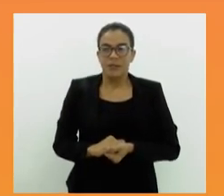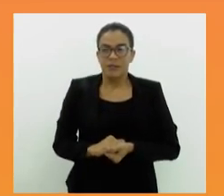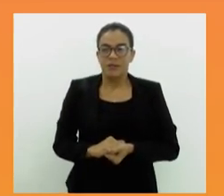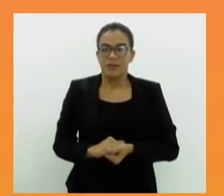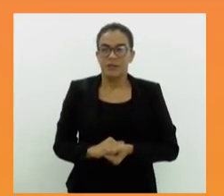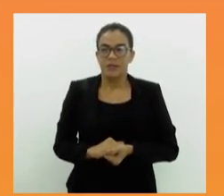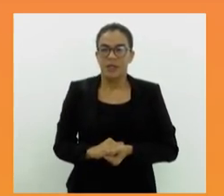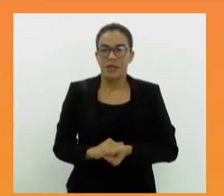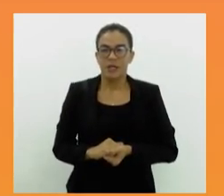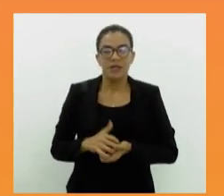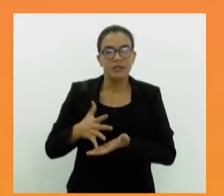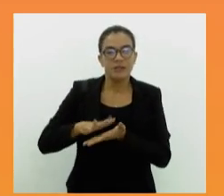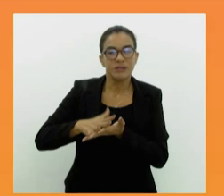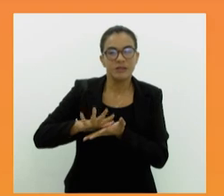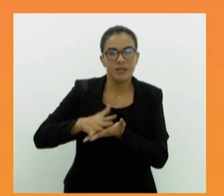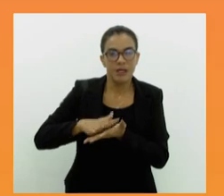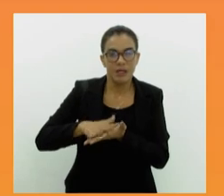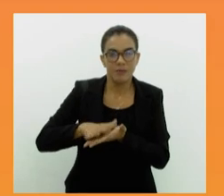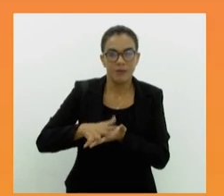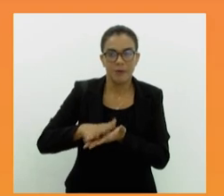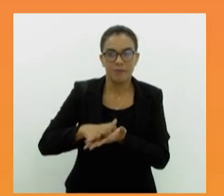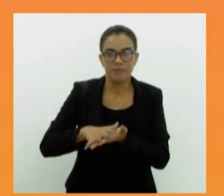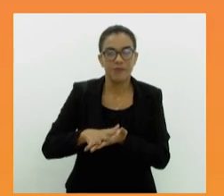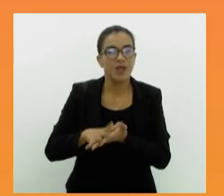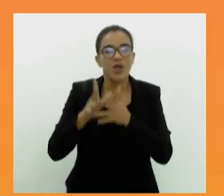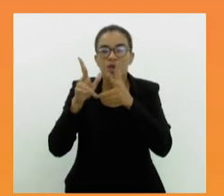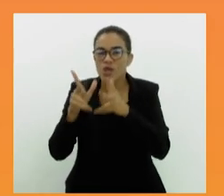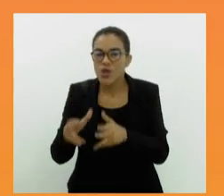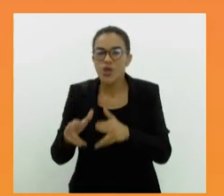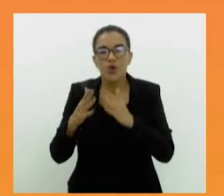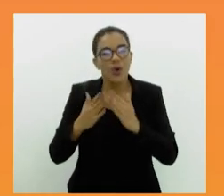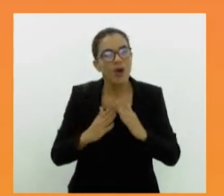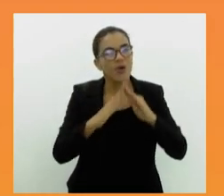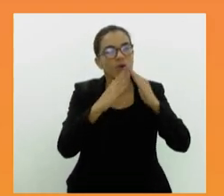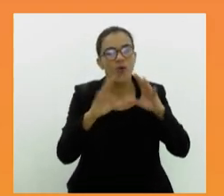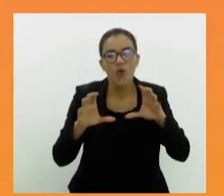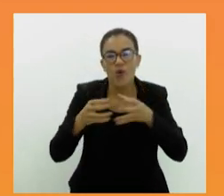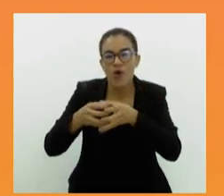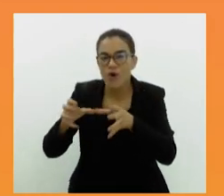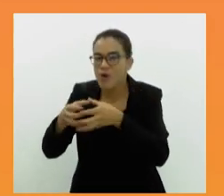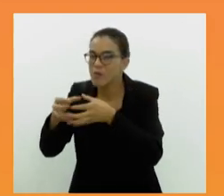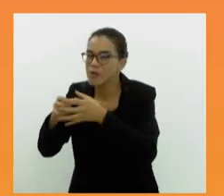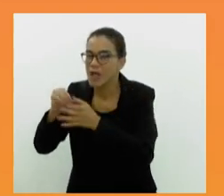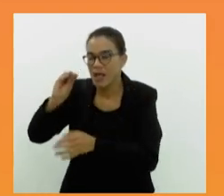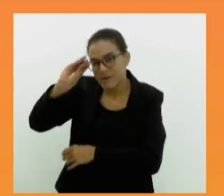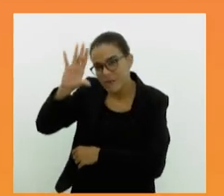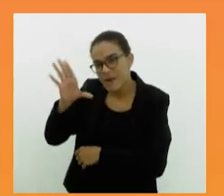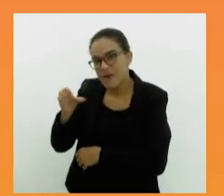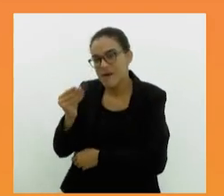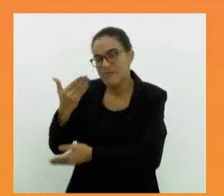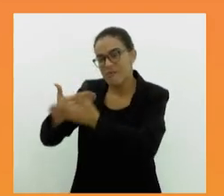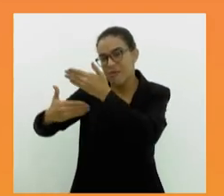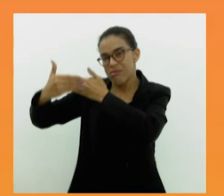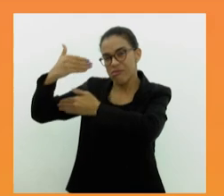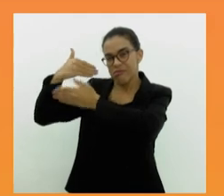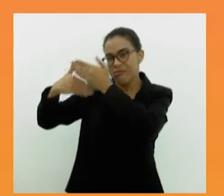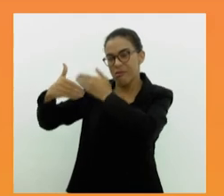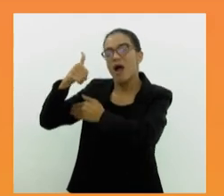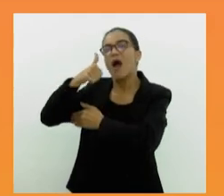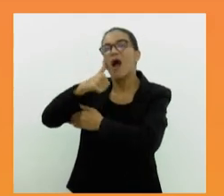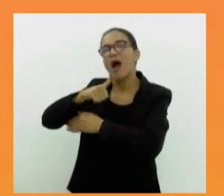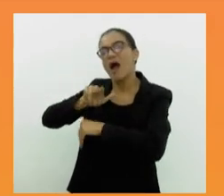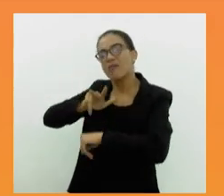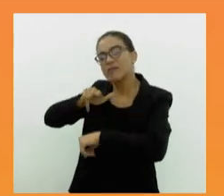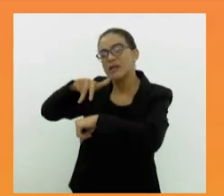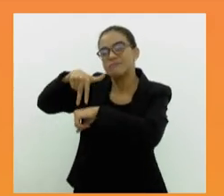No Samba, assim como em muitas comunidades africanas, desde a antiguidade, a mulher é a figura